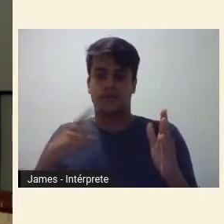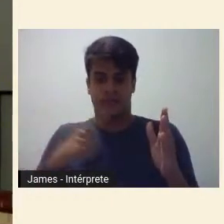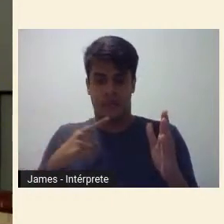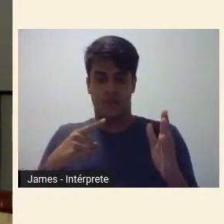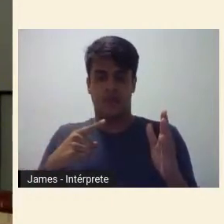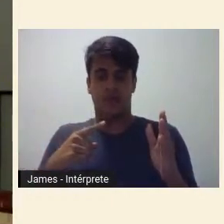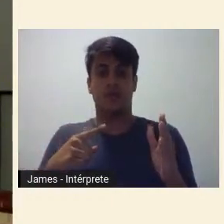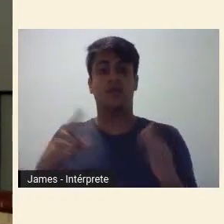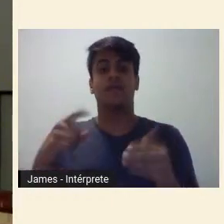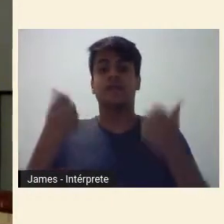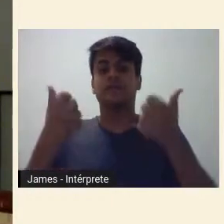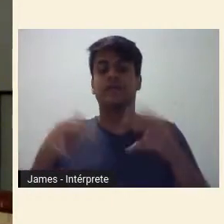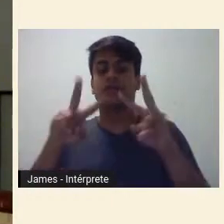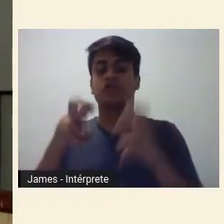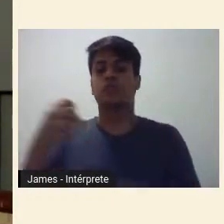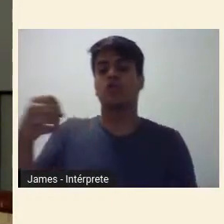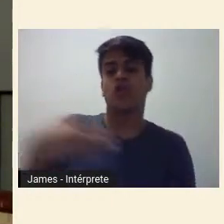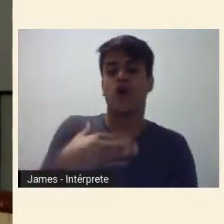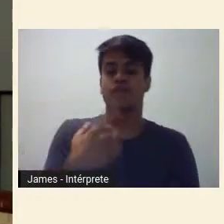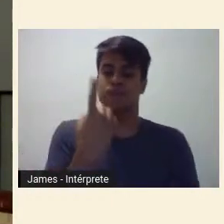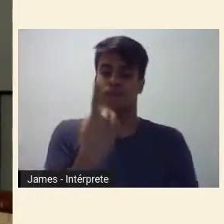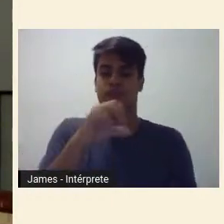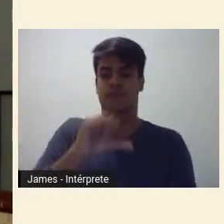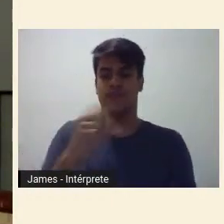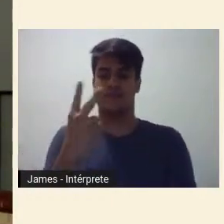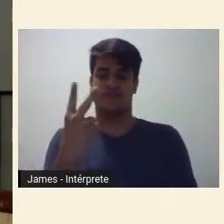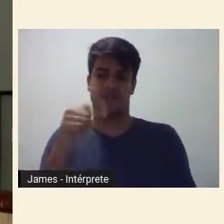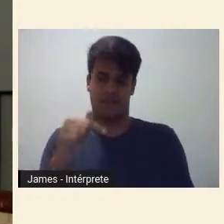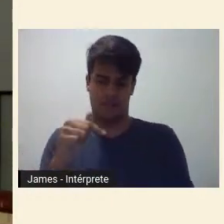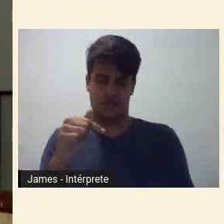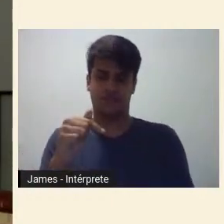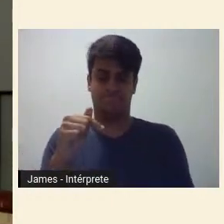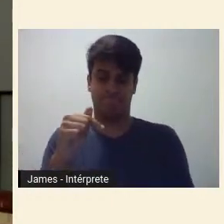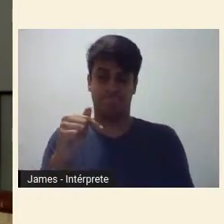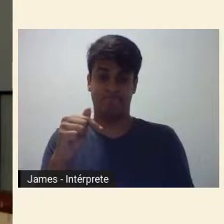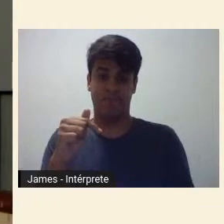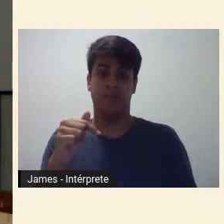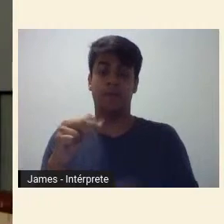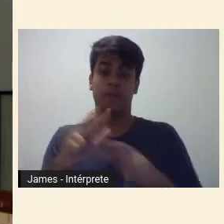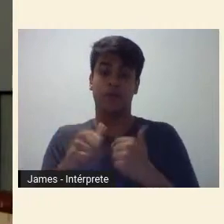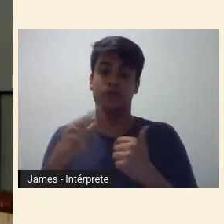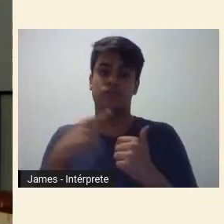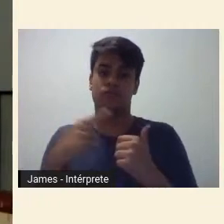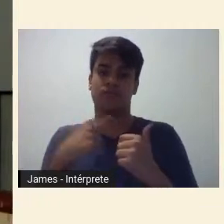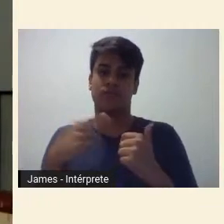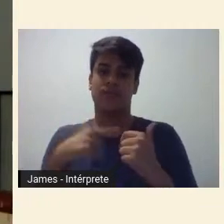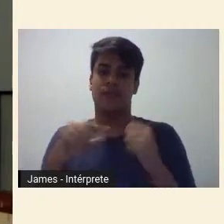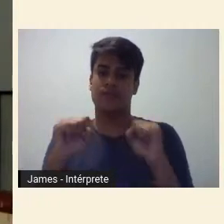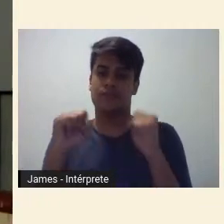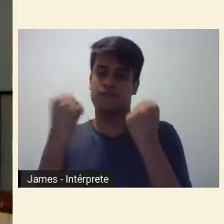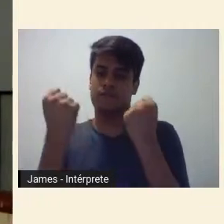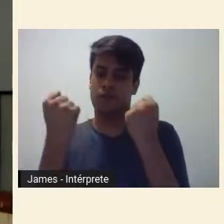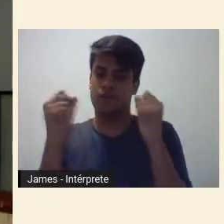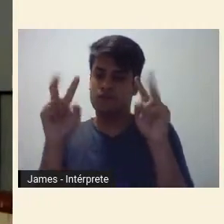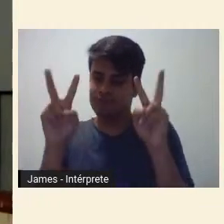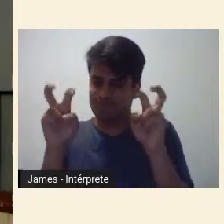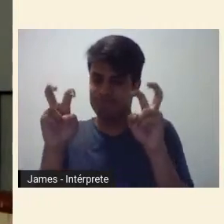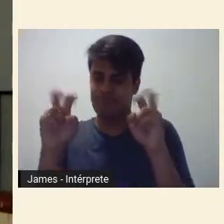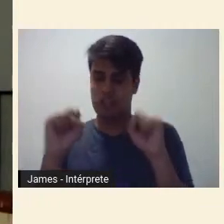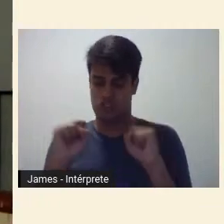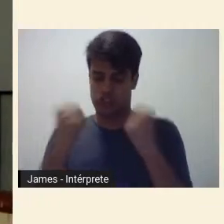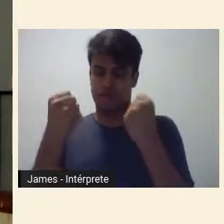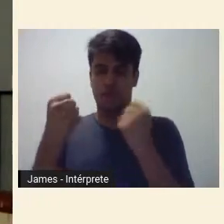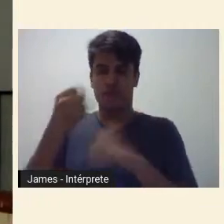Os Novos de 1927. Ali, buscando situar linhas de força do esforço moderno que